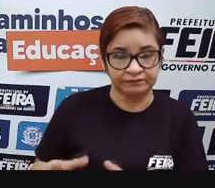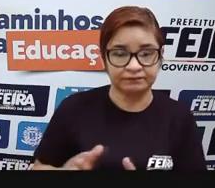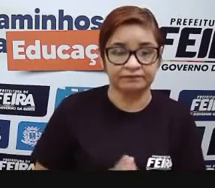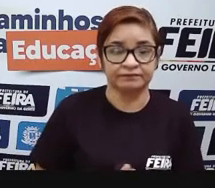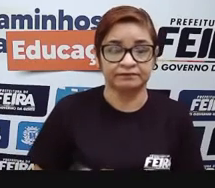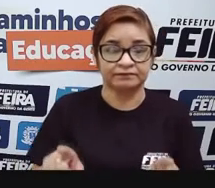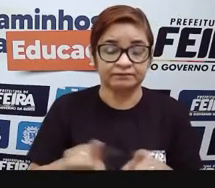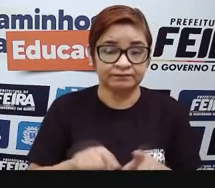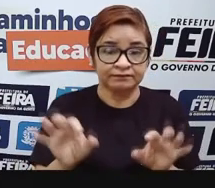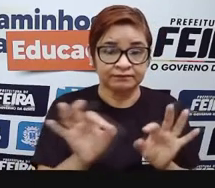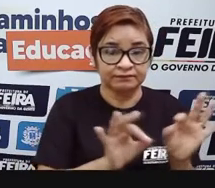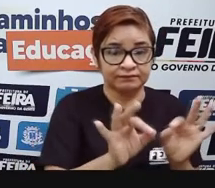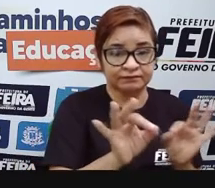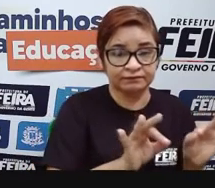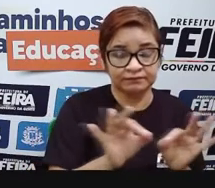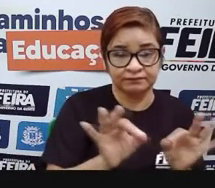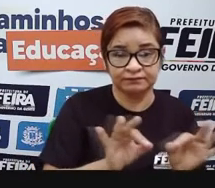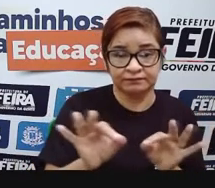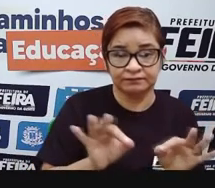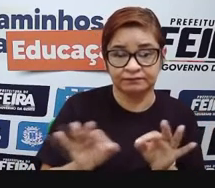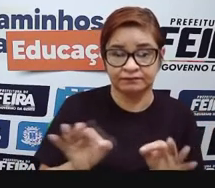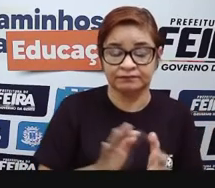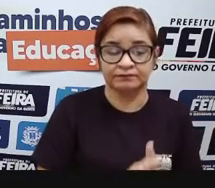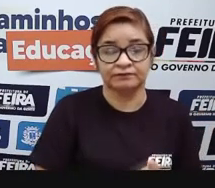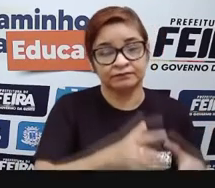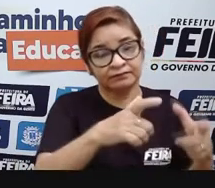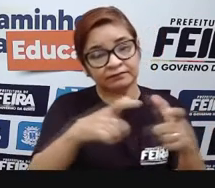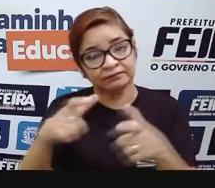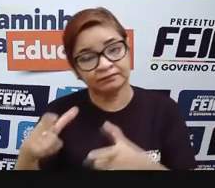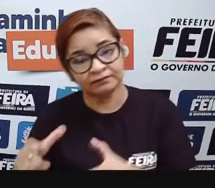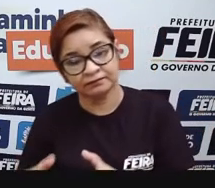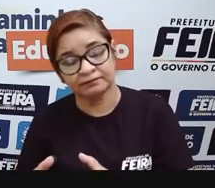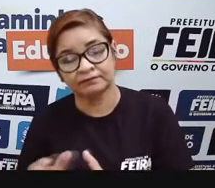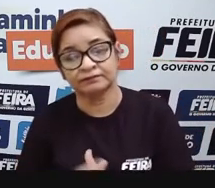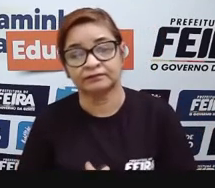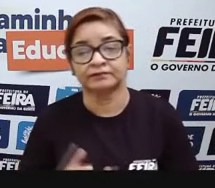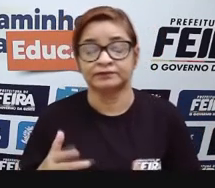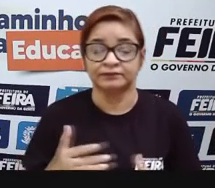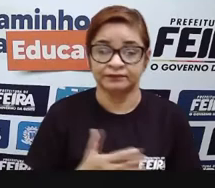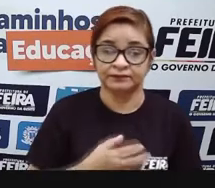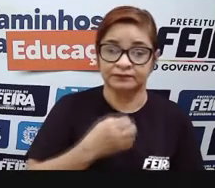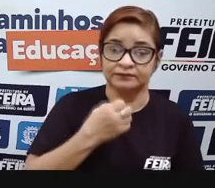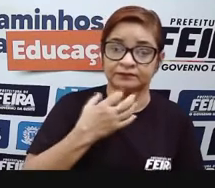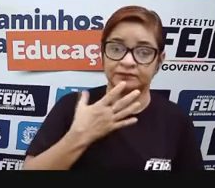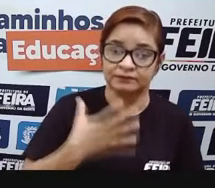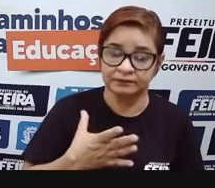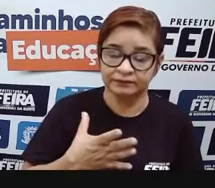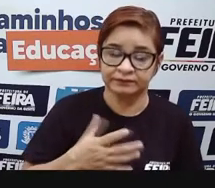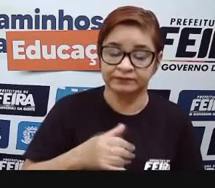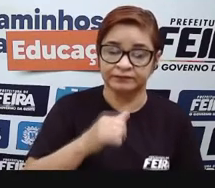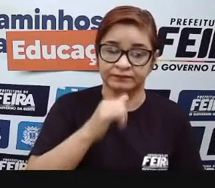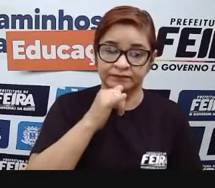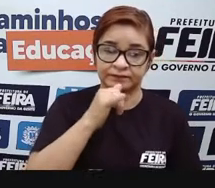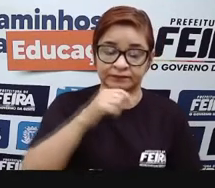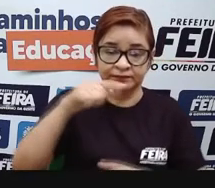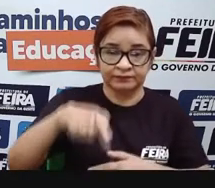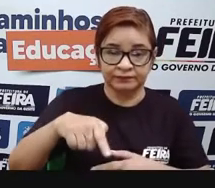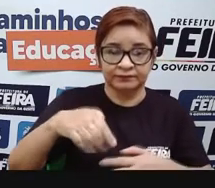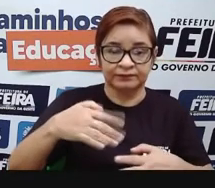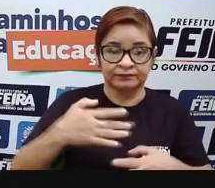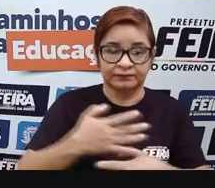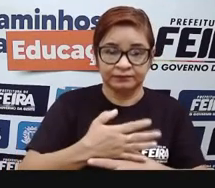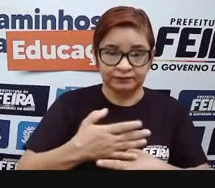da estrutura da cidade, da localização, de como ela favorece o trânsito para outros ambientes, para outras